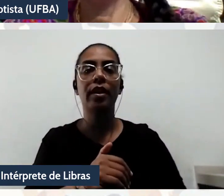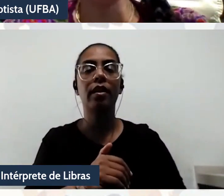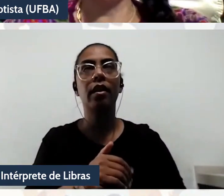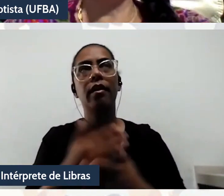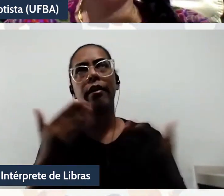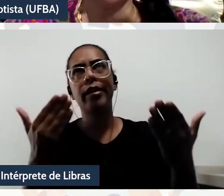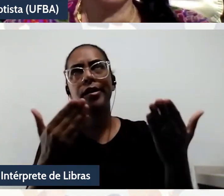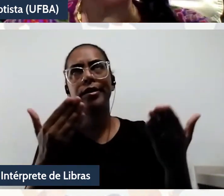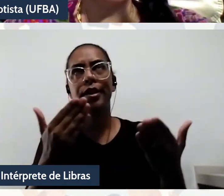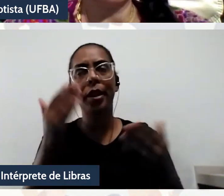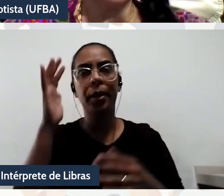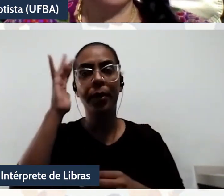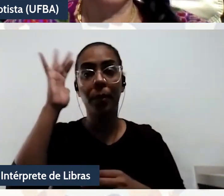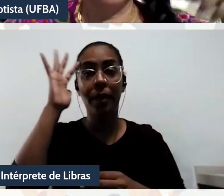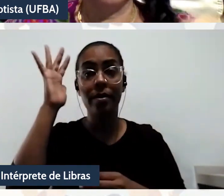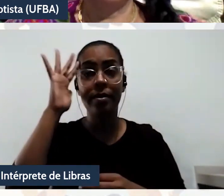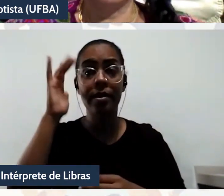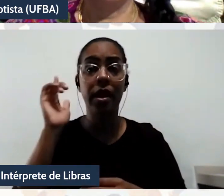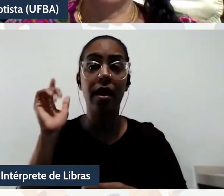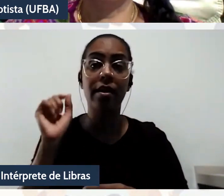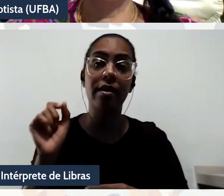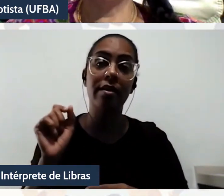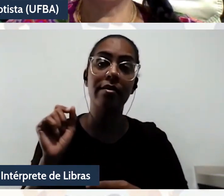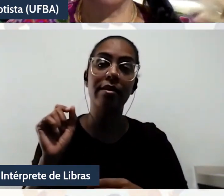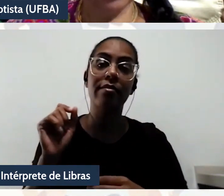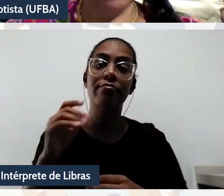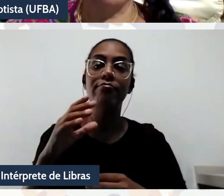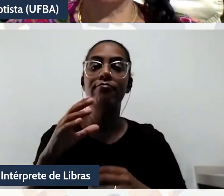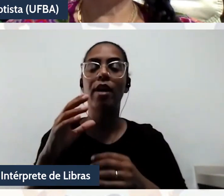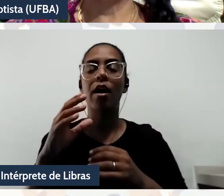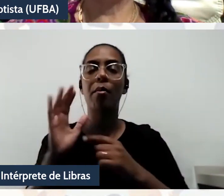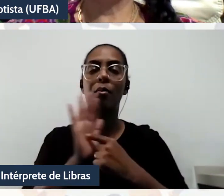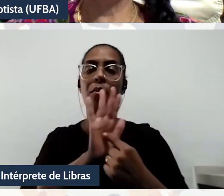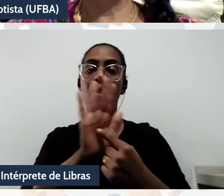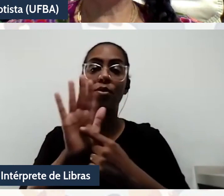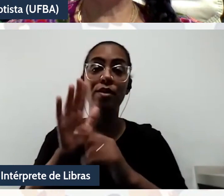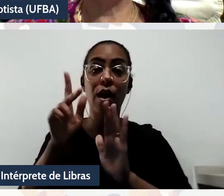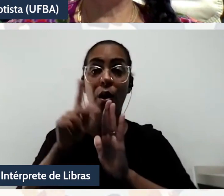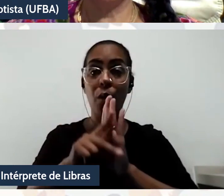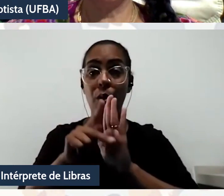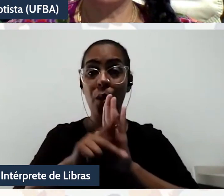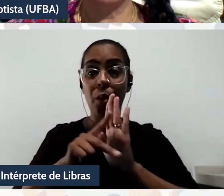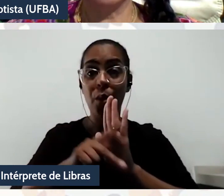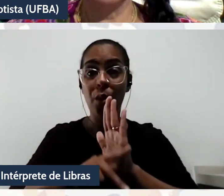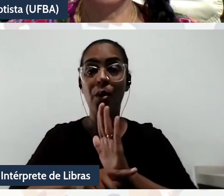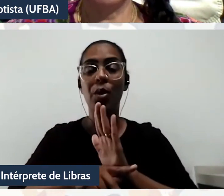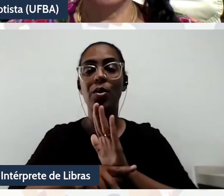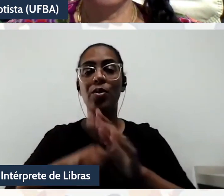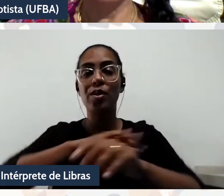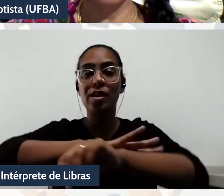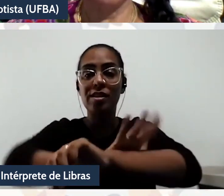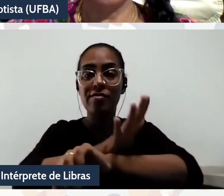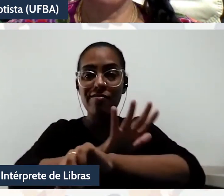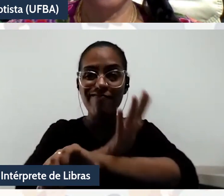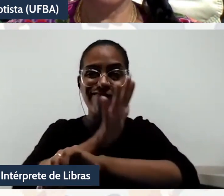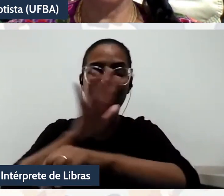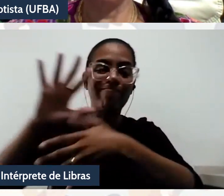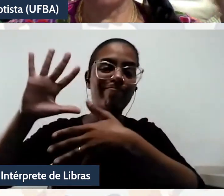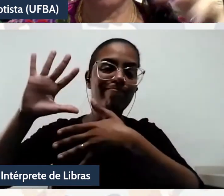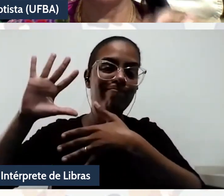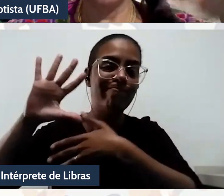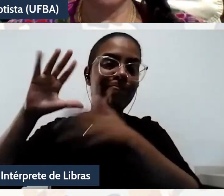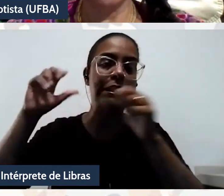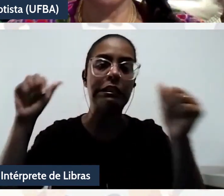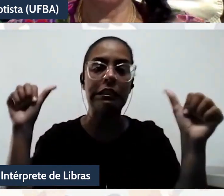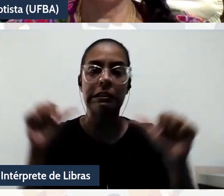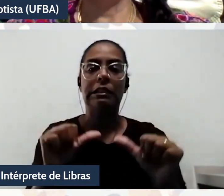o projeto civilizatório, né? O primeiro projeto de racismo foi o genocídio na América, né? Esse foi visto